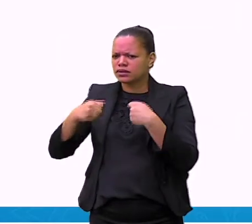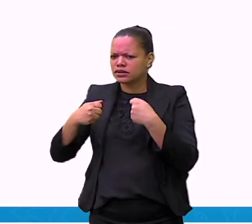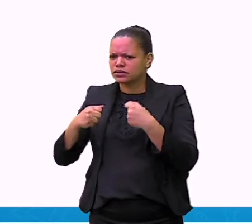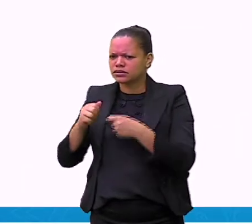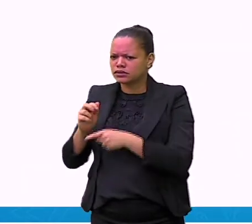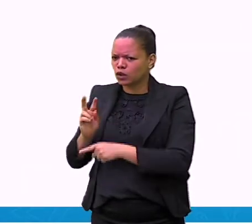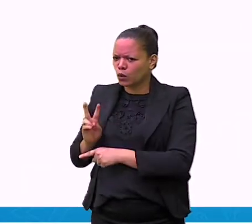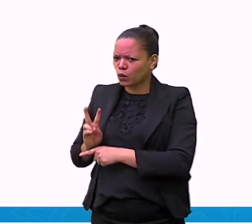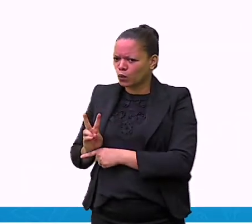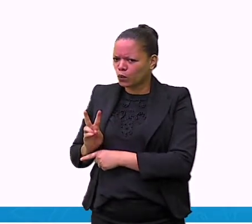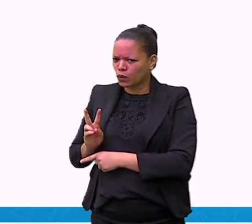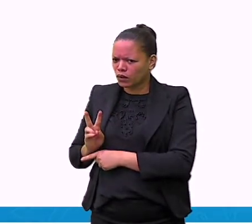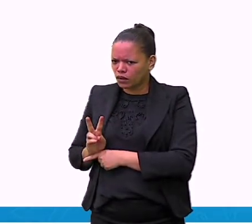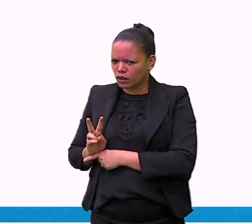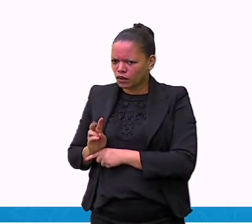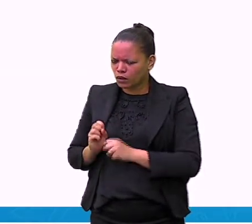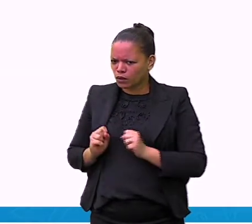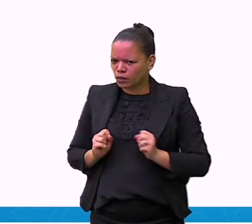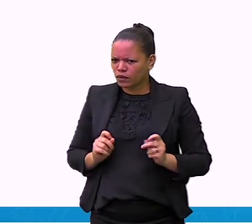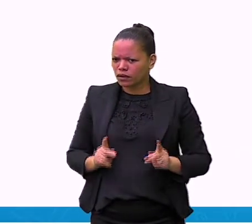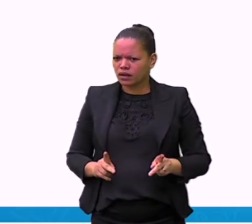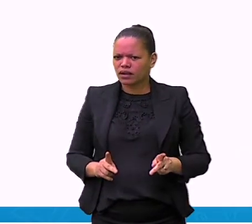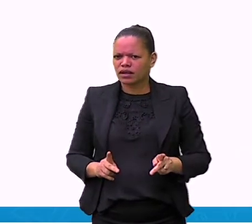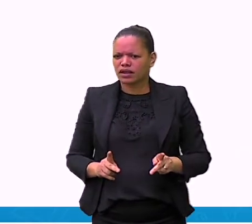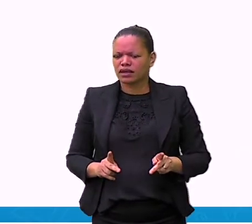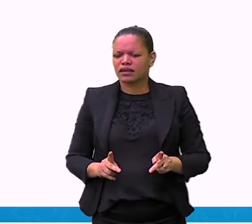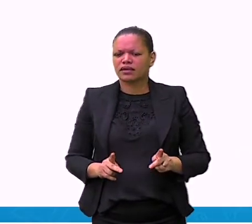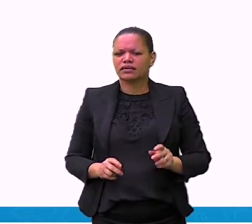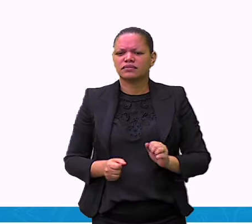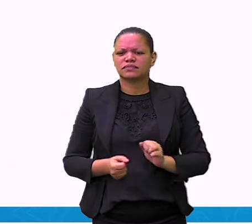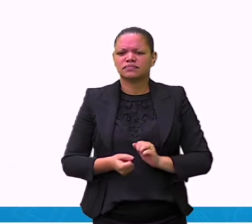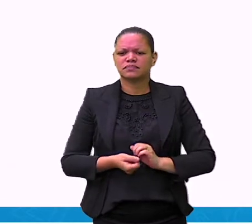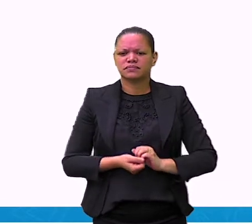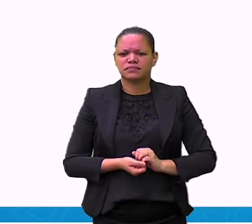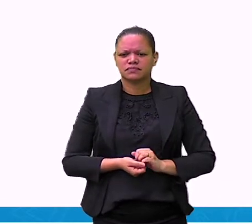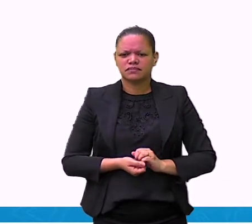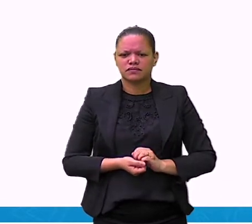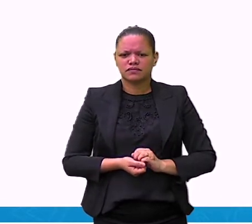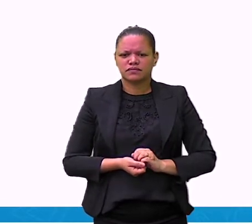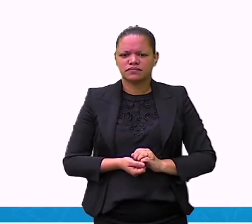casa, sair para ir para a escola.